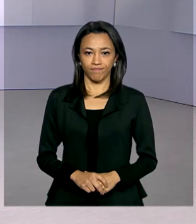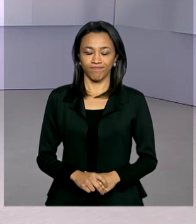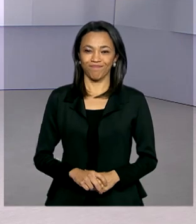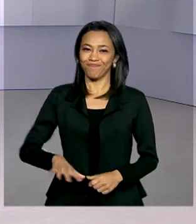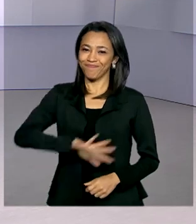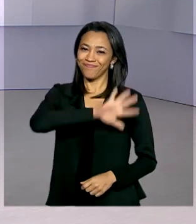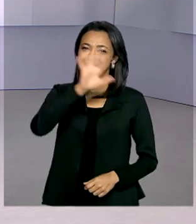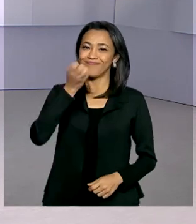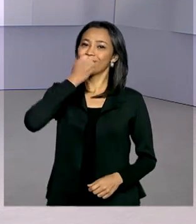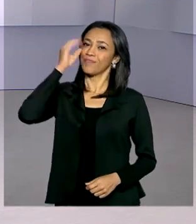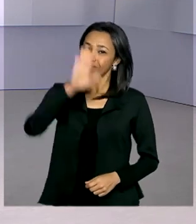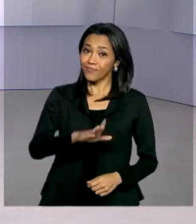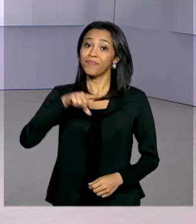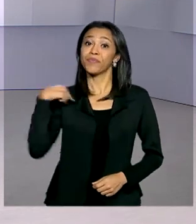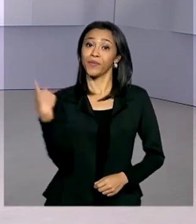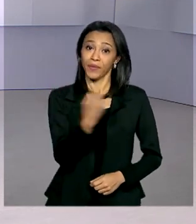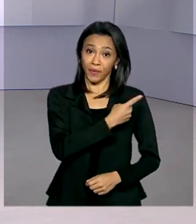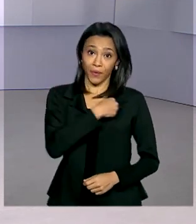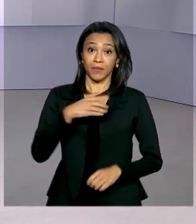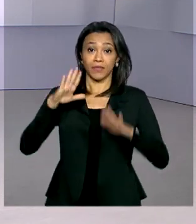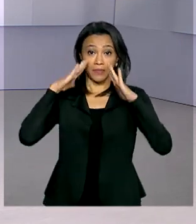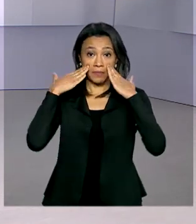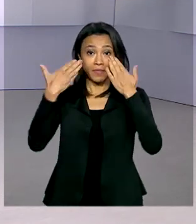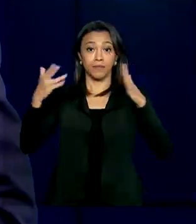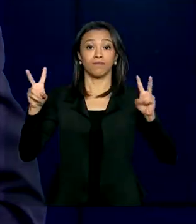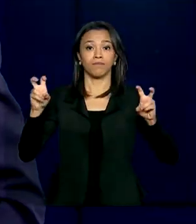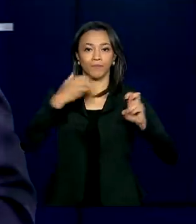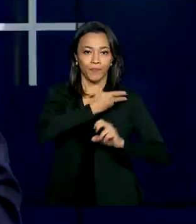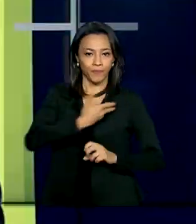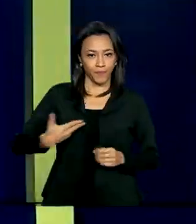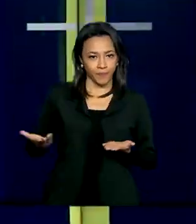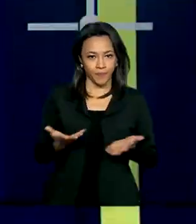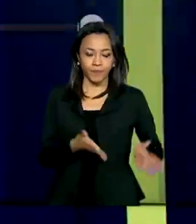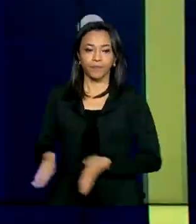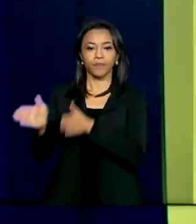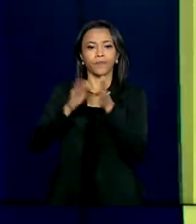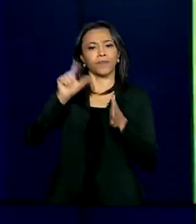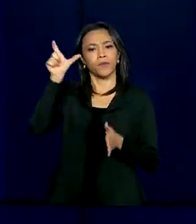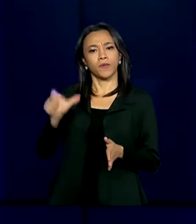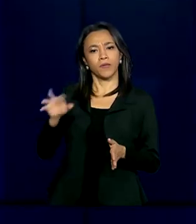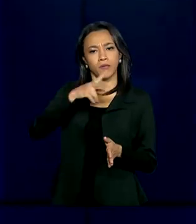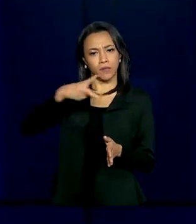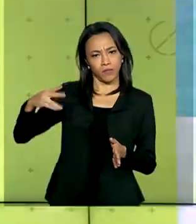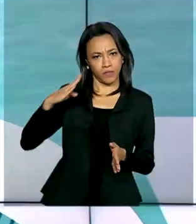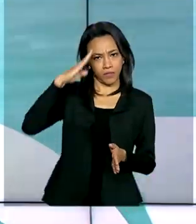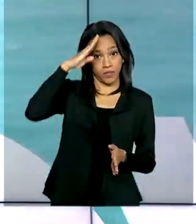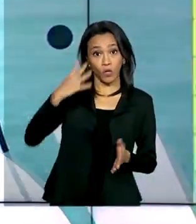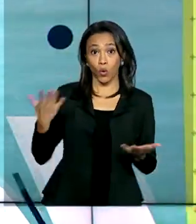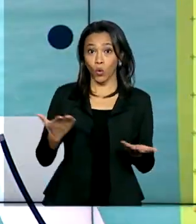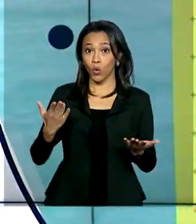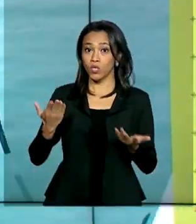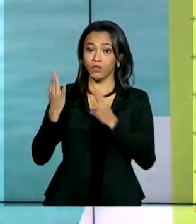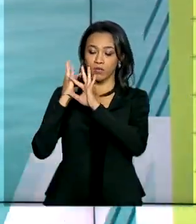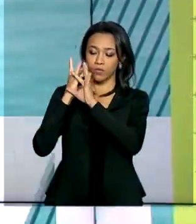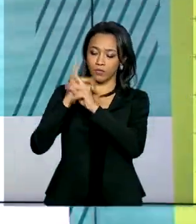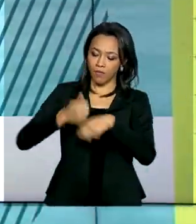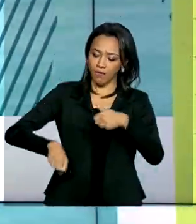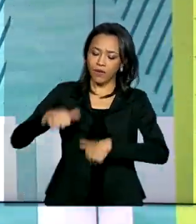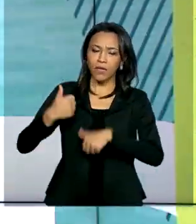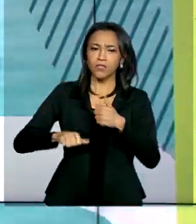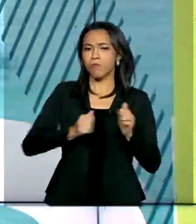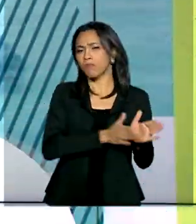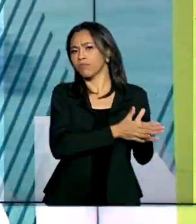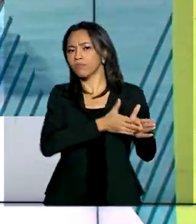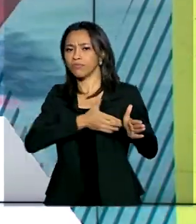Olá, boa tarde. Estamos de volta com o Governo Agora. O presidente Jair Bolsonaro fez hoje um balanço das ações do governo